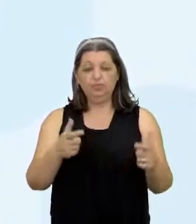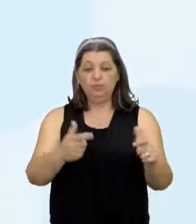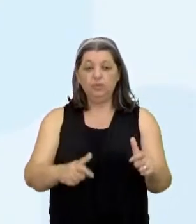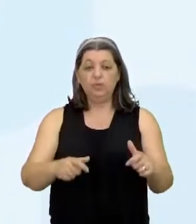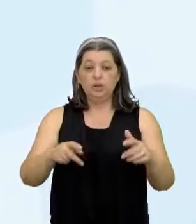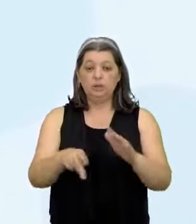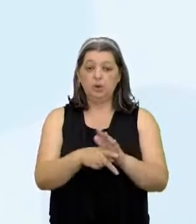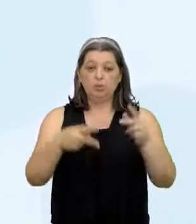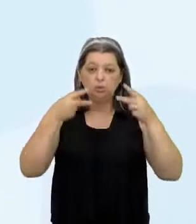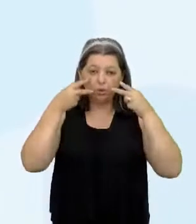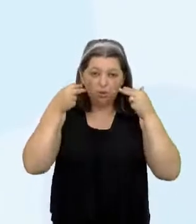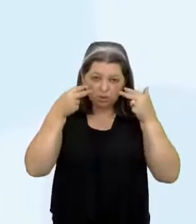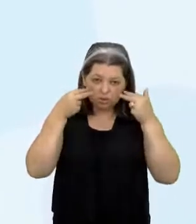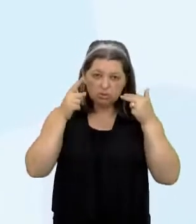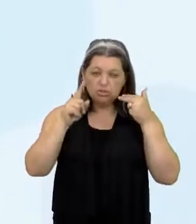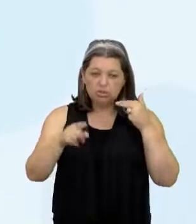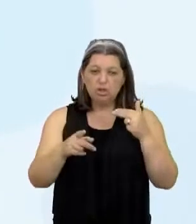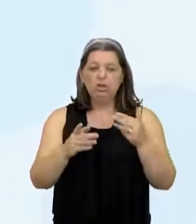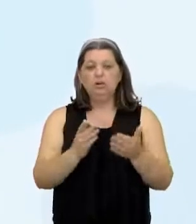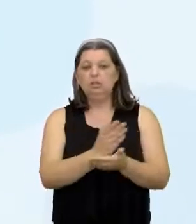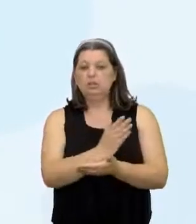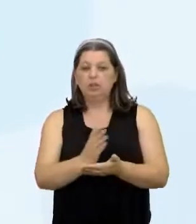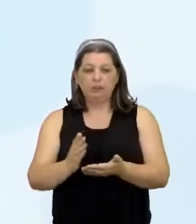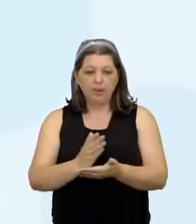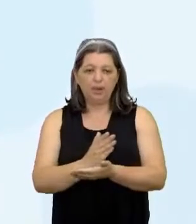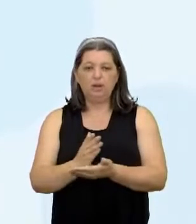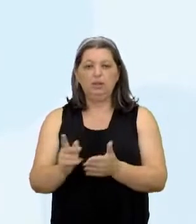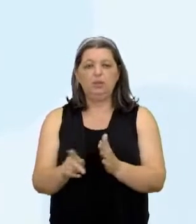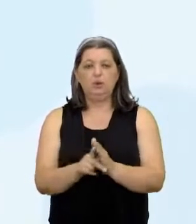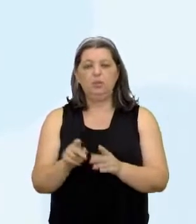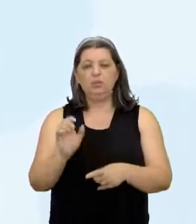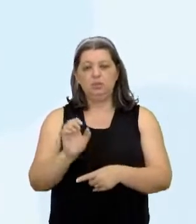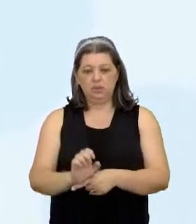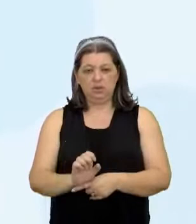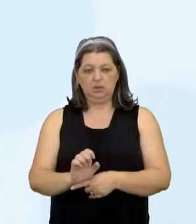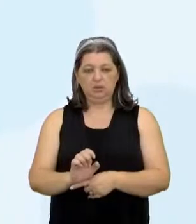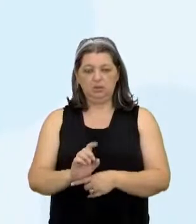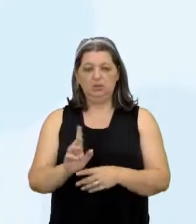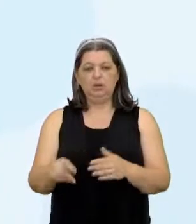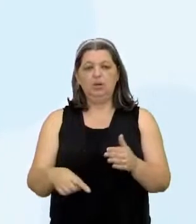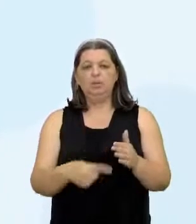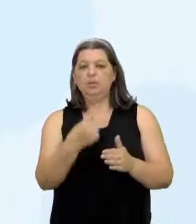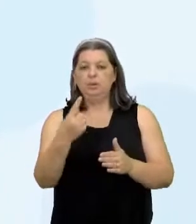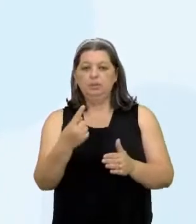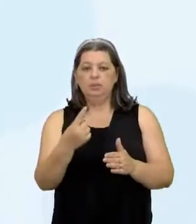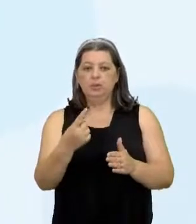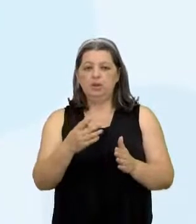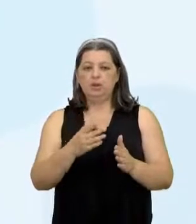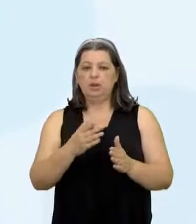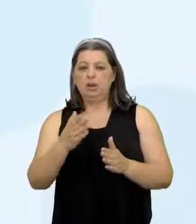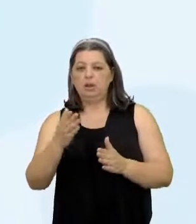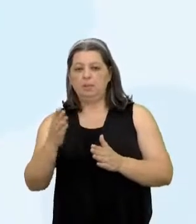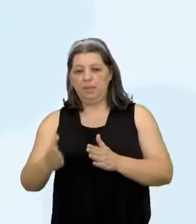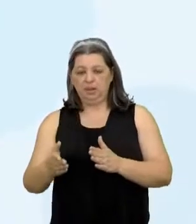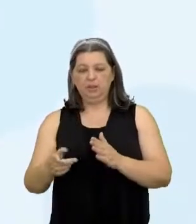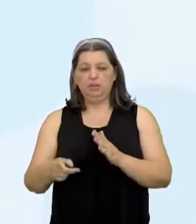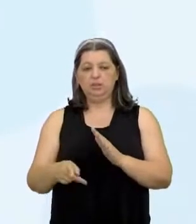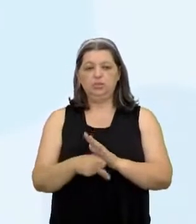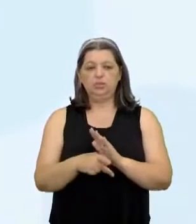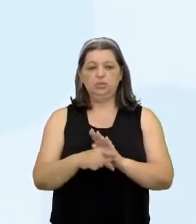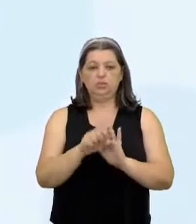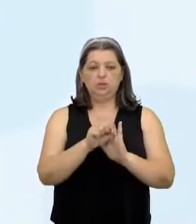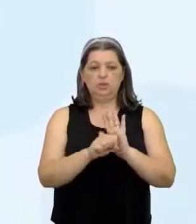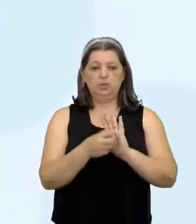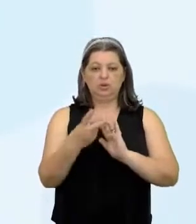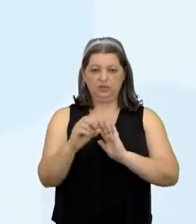que foram reservadas pelos Estados-membros Principalmente durante a primeira metade do século XX Que são reconhecidas como de